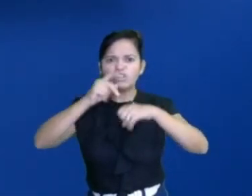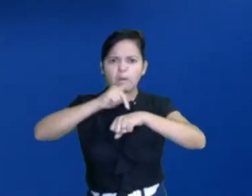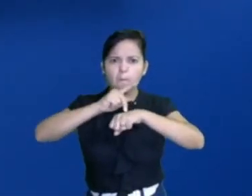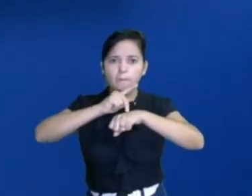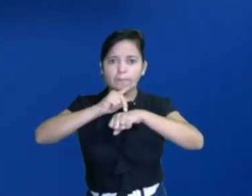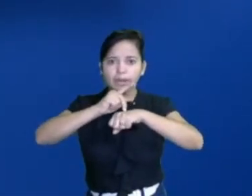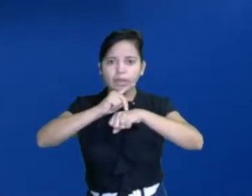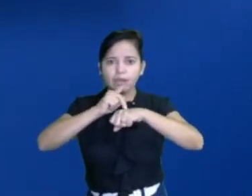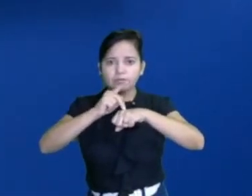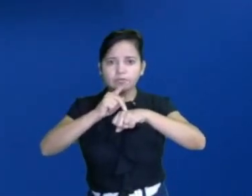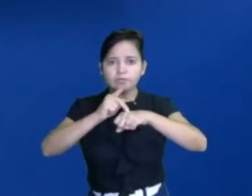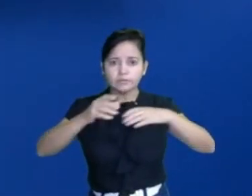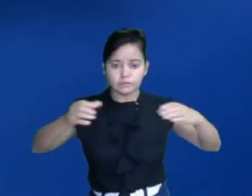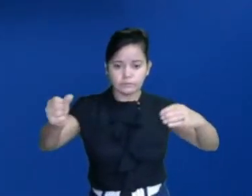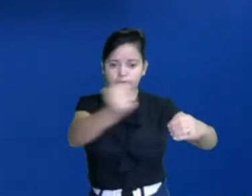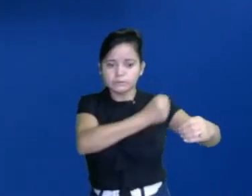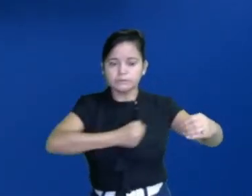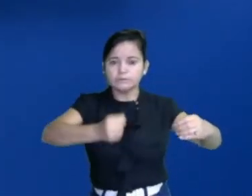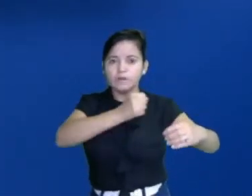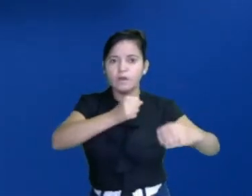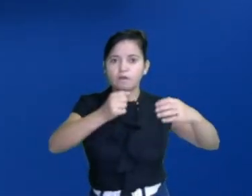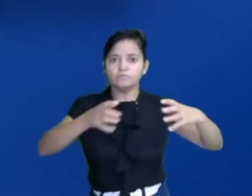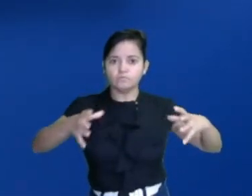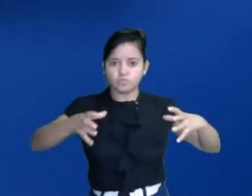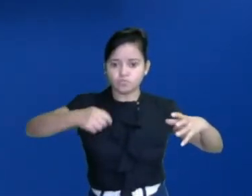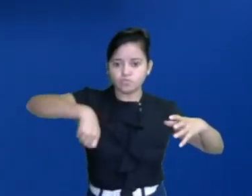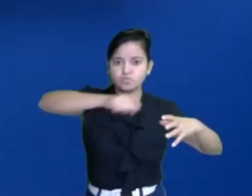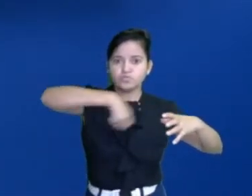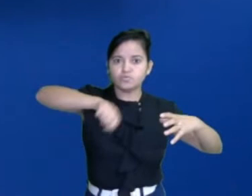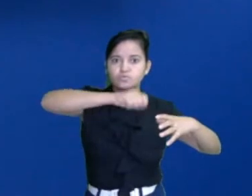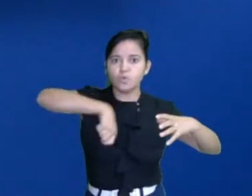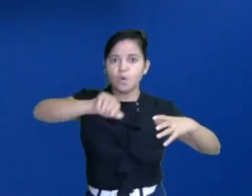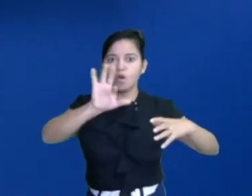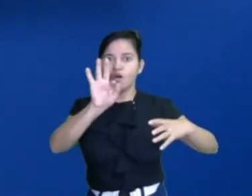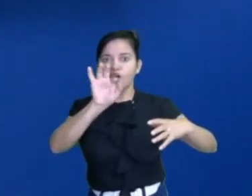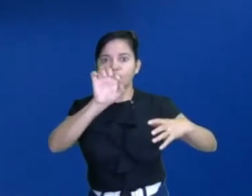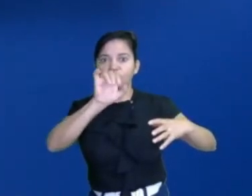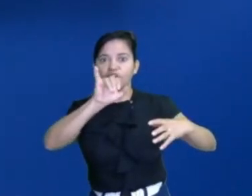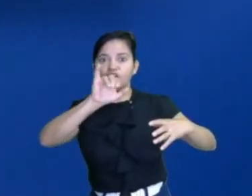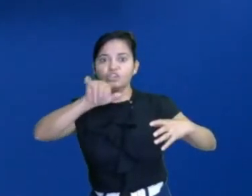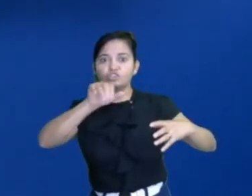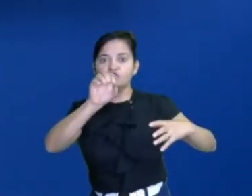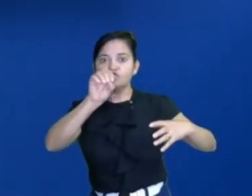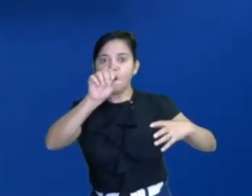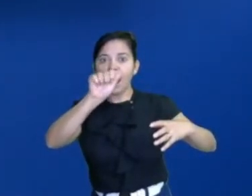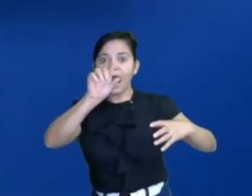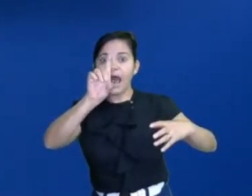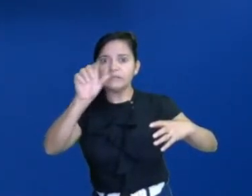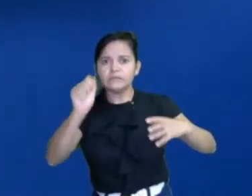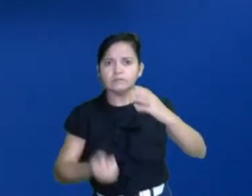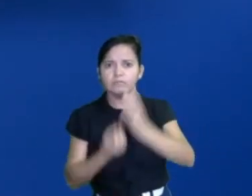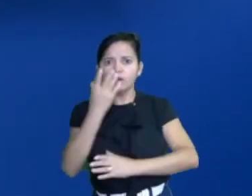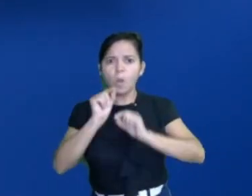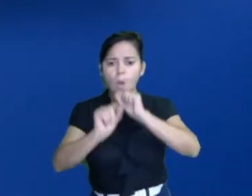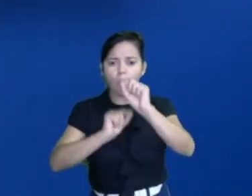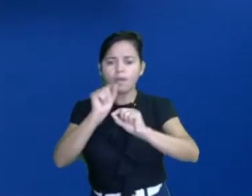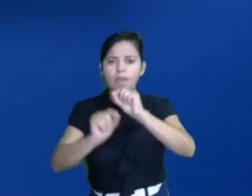Mas a feijoada é tradicional da onde? Veio de onde? Quem foi que criou a feijoada?